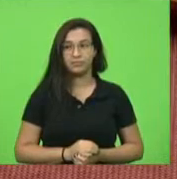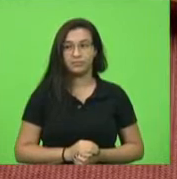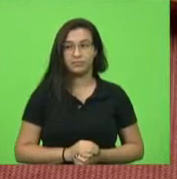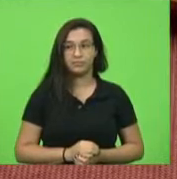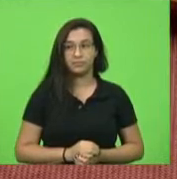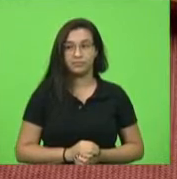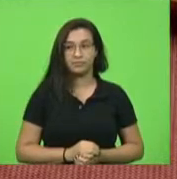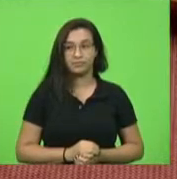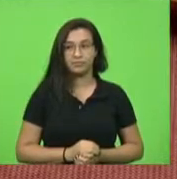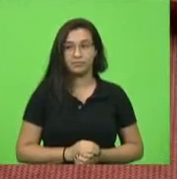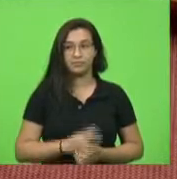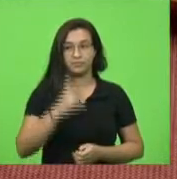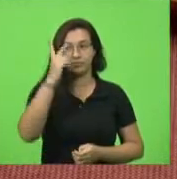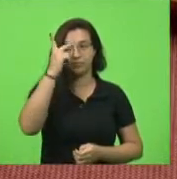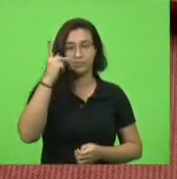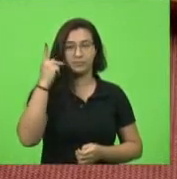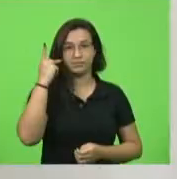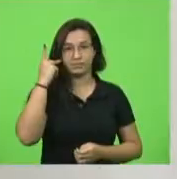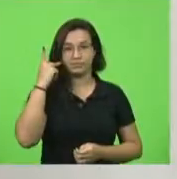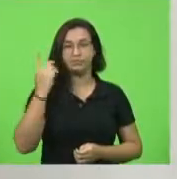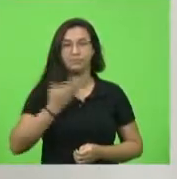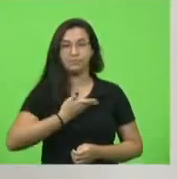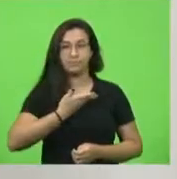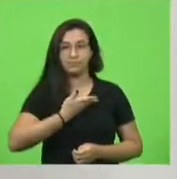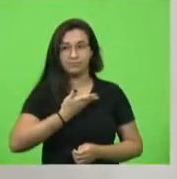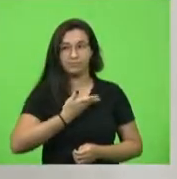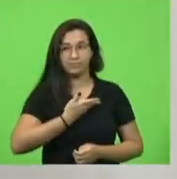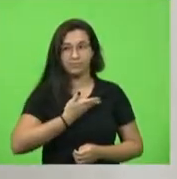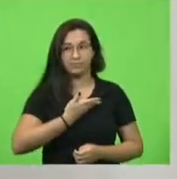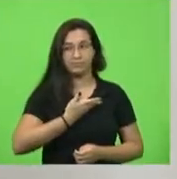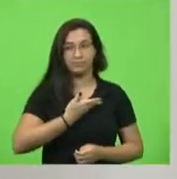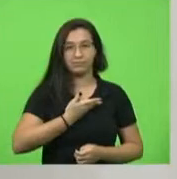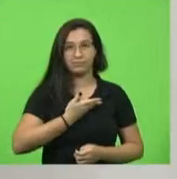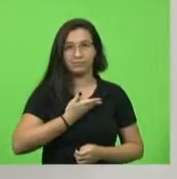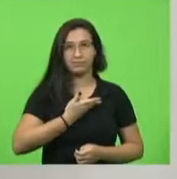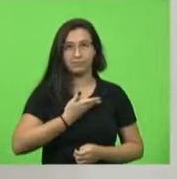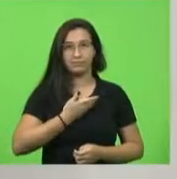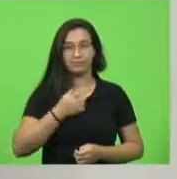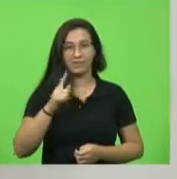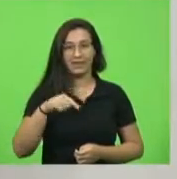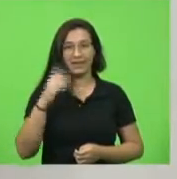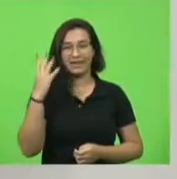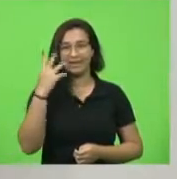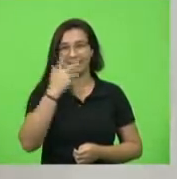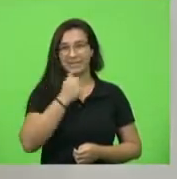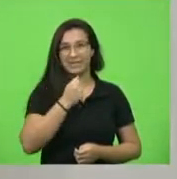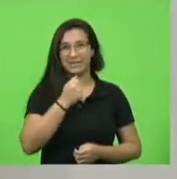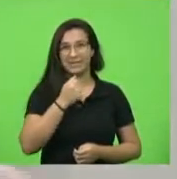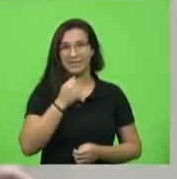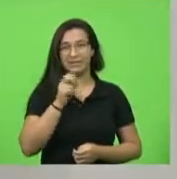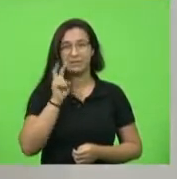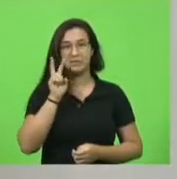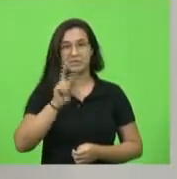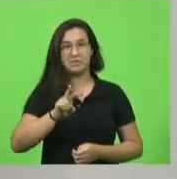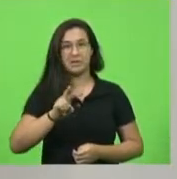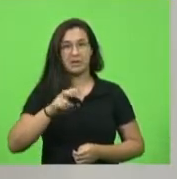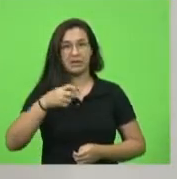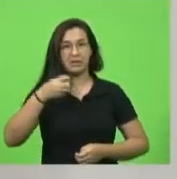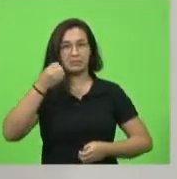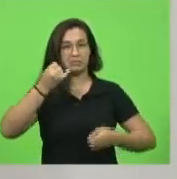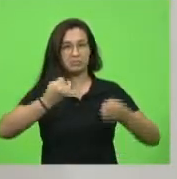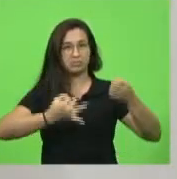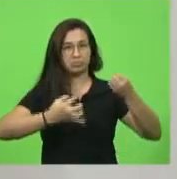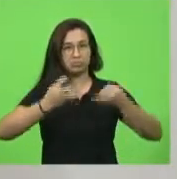senhor presidente, meus colegas, gente, é bonito de ver a eloquência do deputado